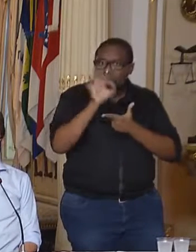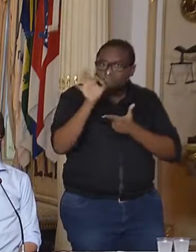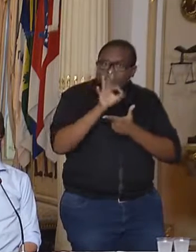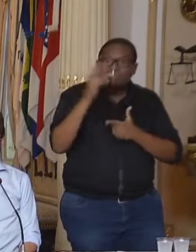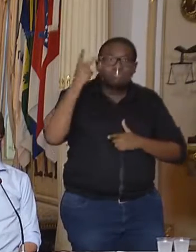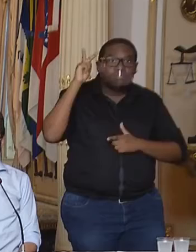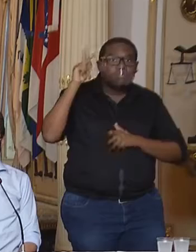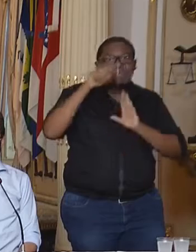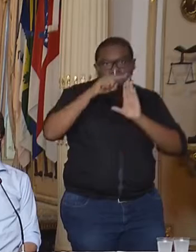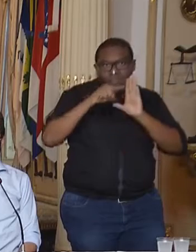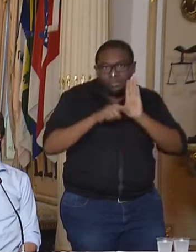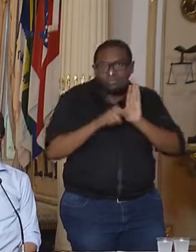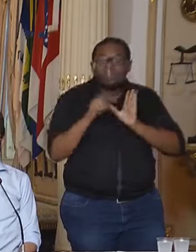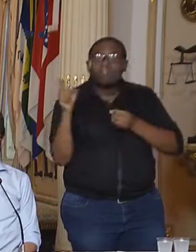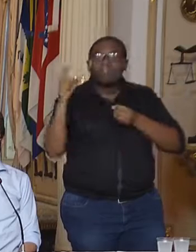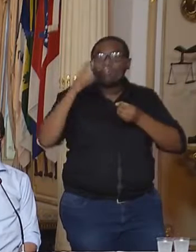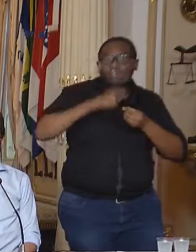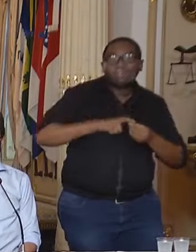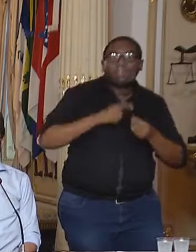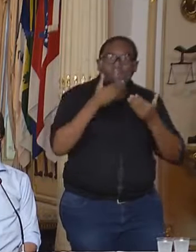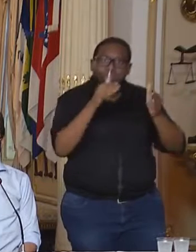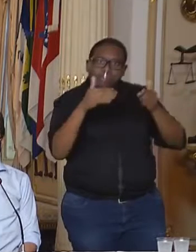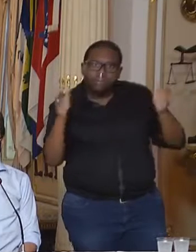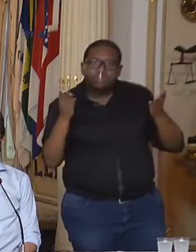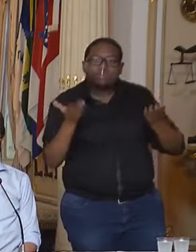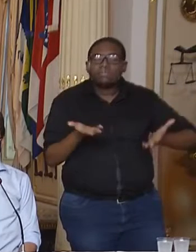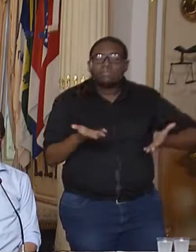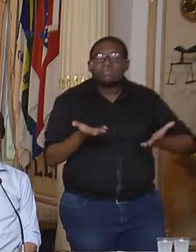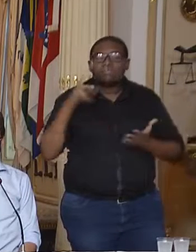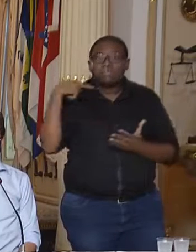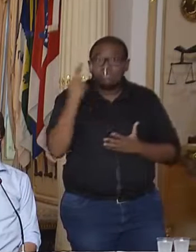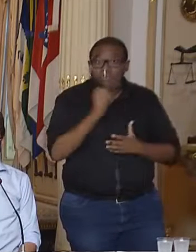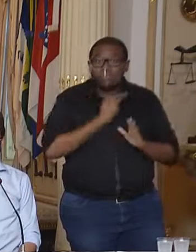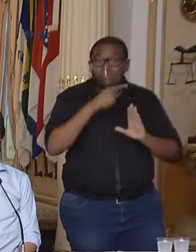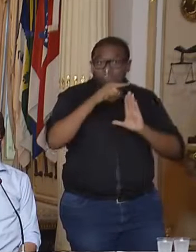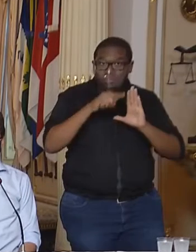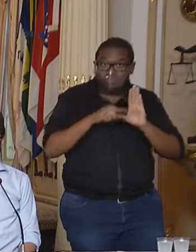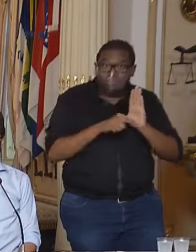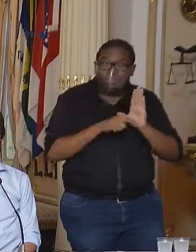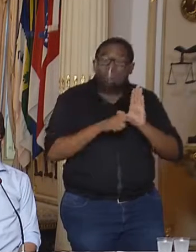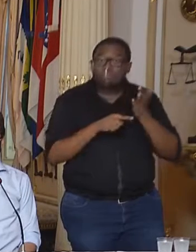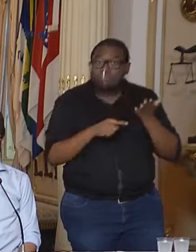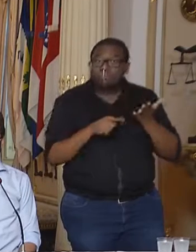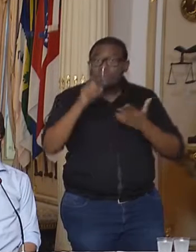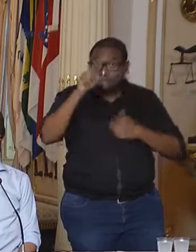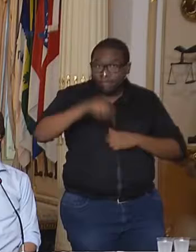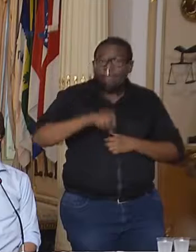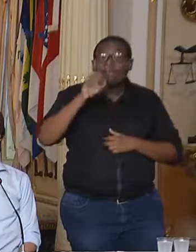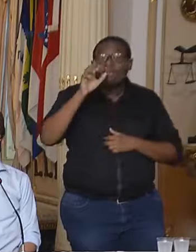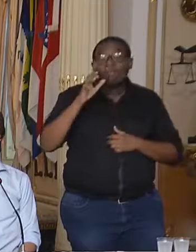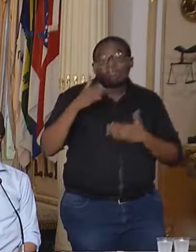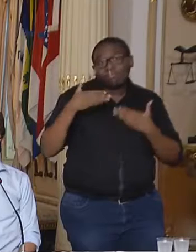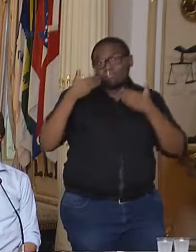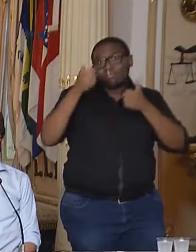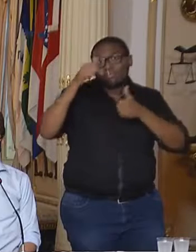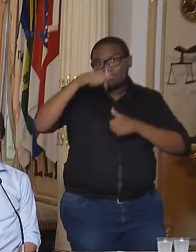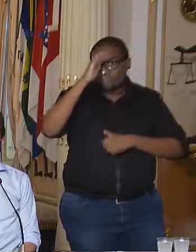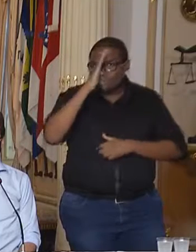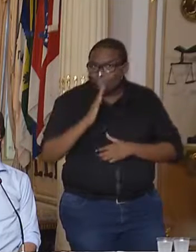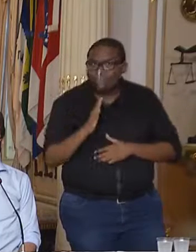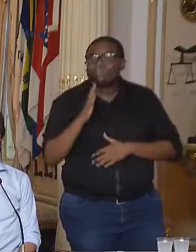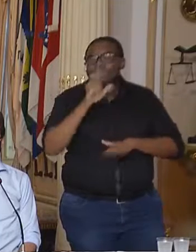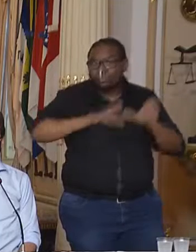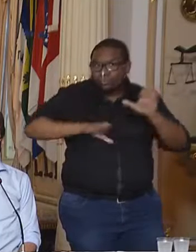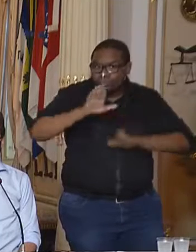planejamento dessa volta, como mostram diversos estudos, o nosso plano de retorno é o mais conservador do Brasil. E